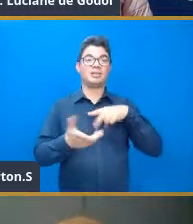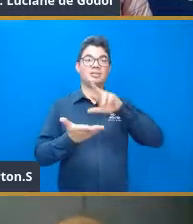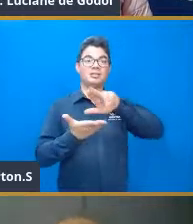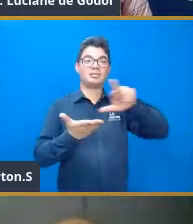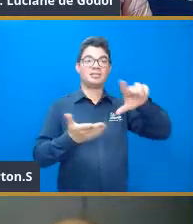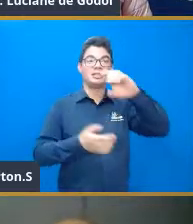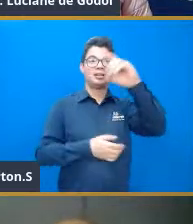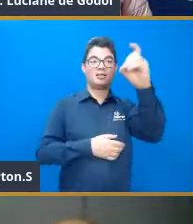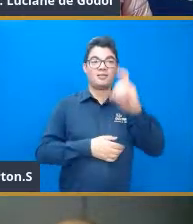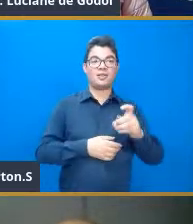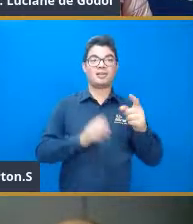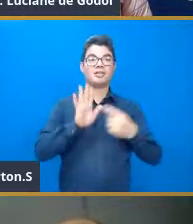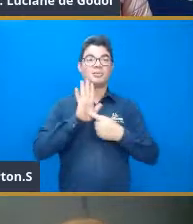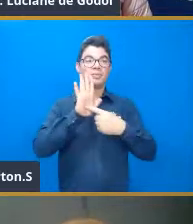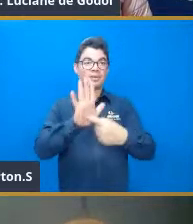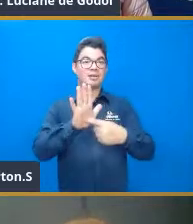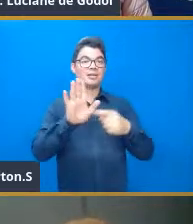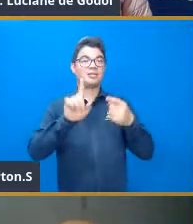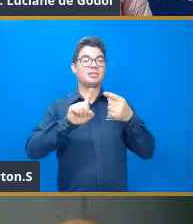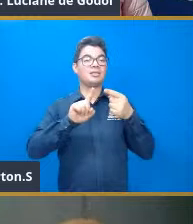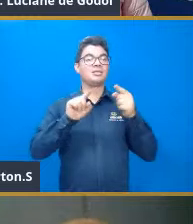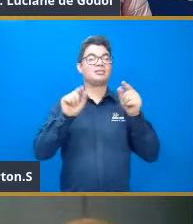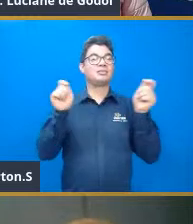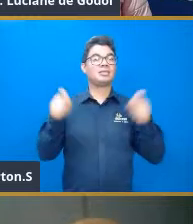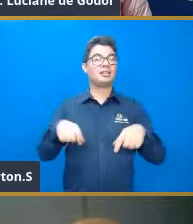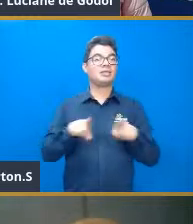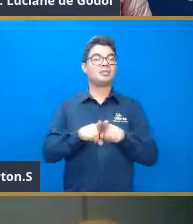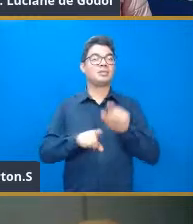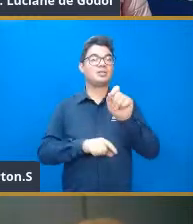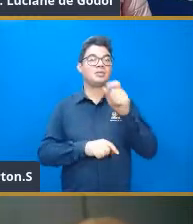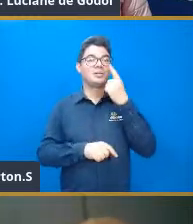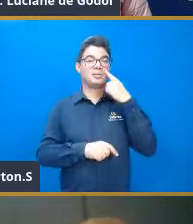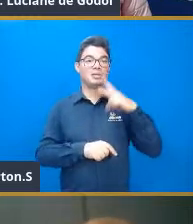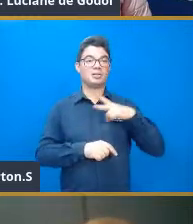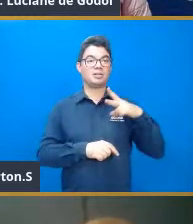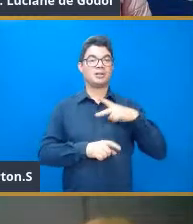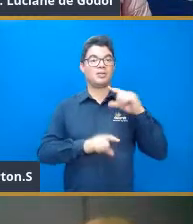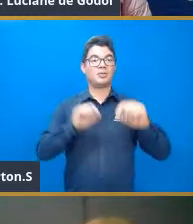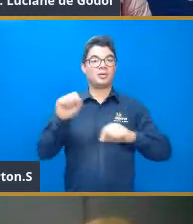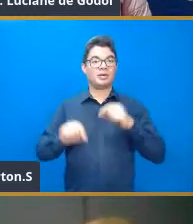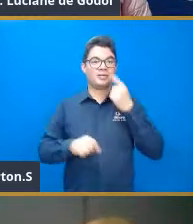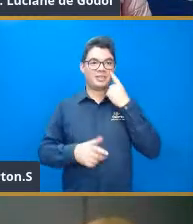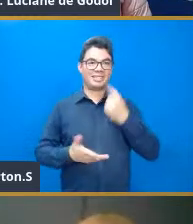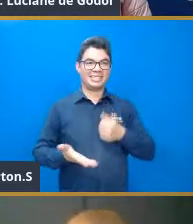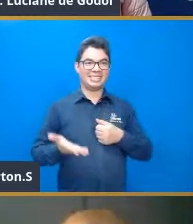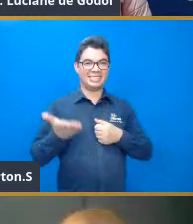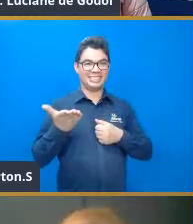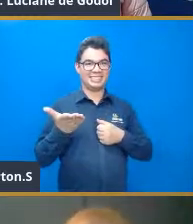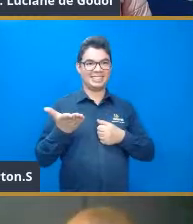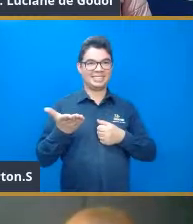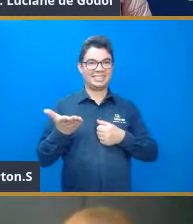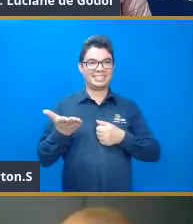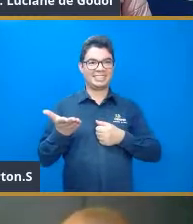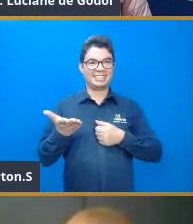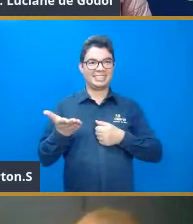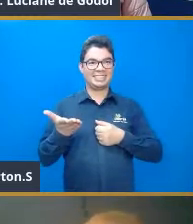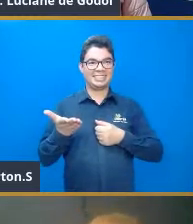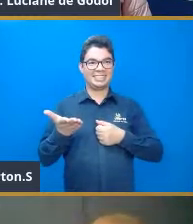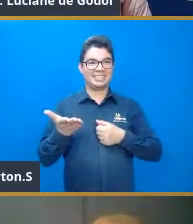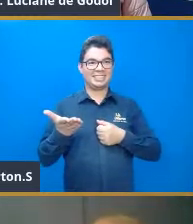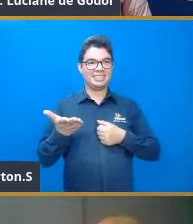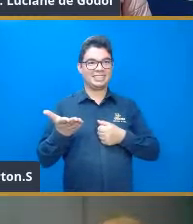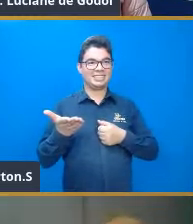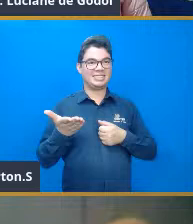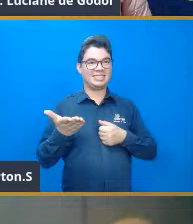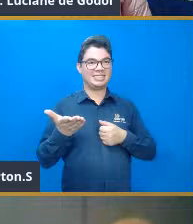mais uma aplicação ali das derivadas. Nesse caso, em particular, a pega a função que nós temos, uma função quadrática, calcula a derivada, então, é